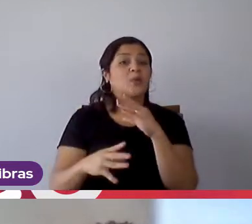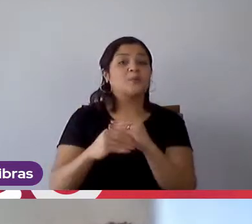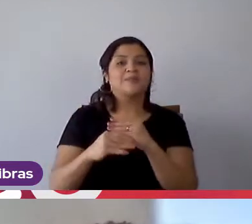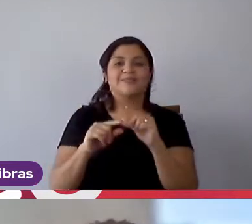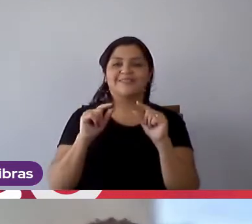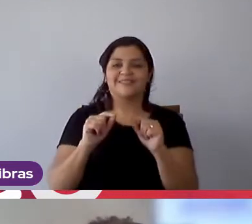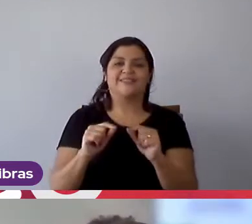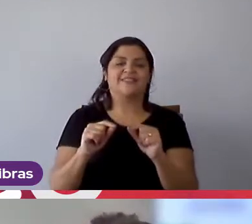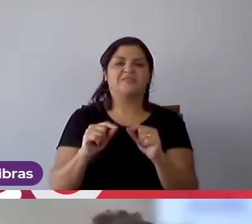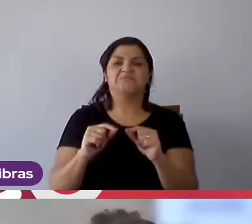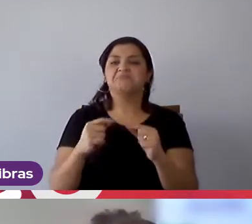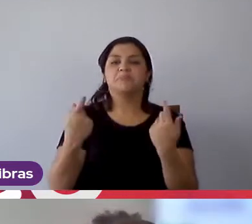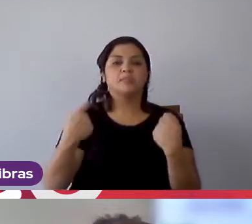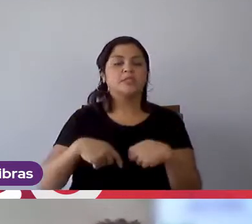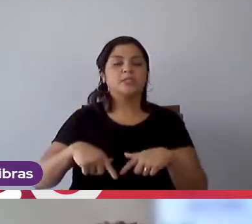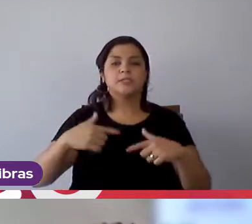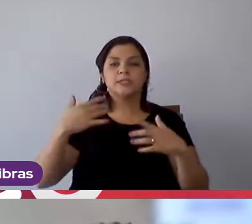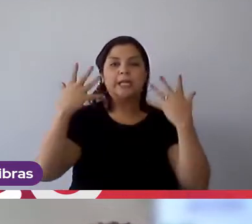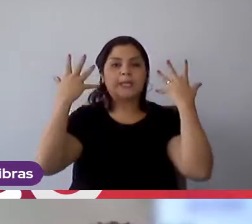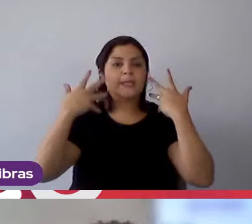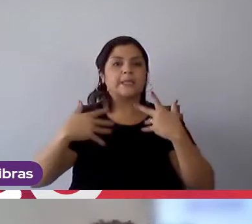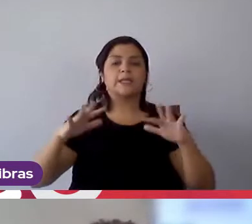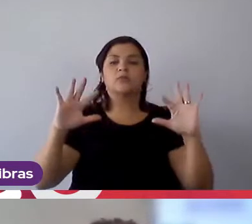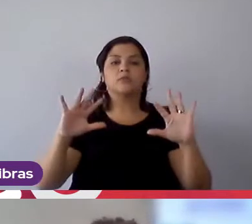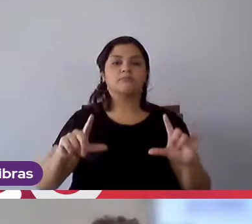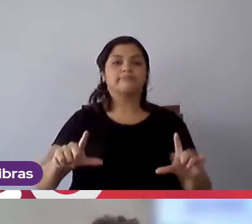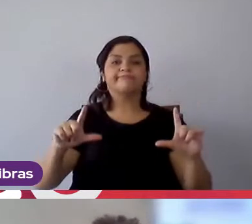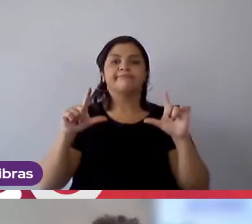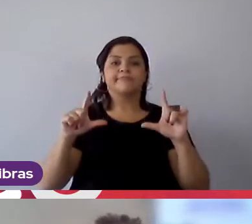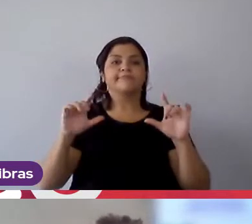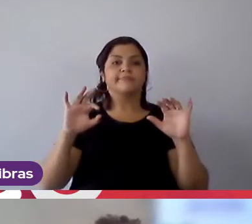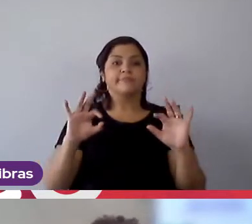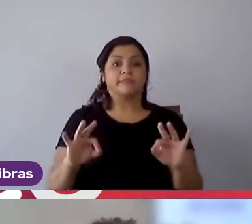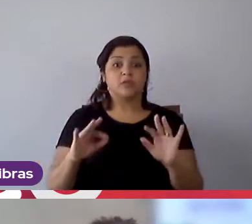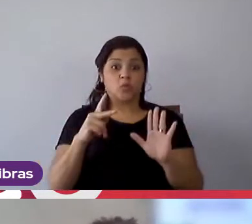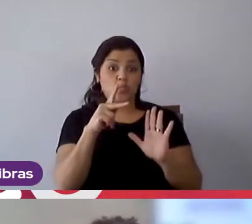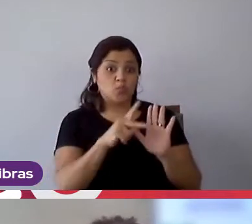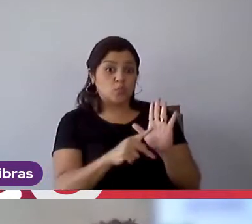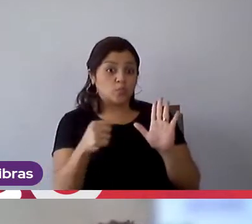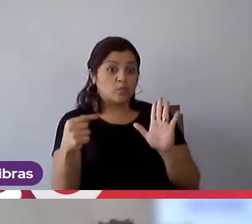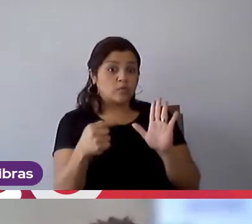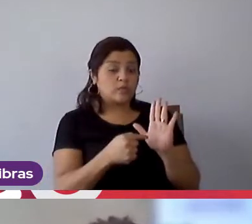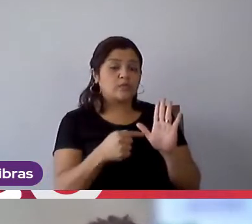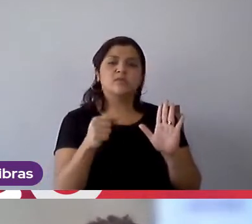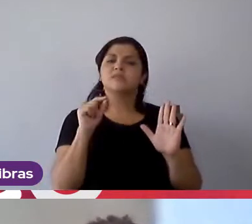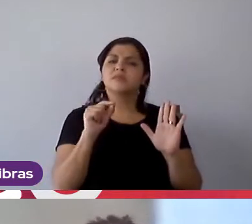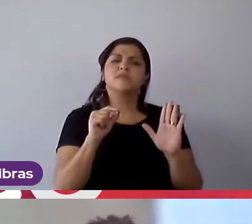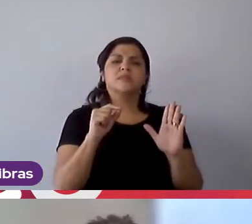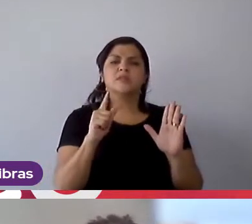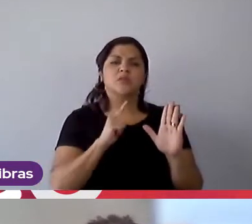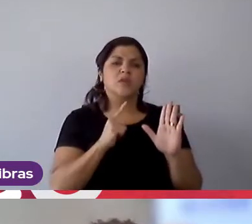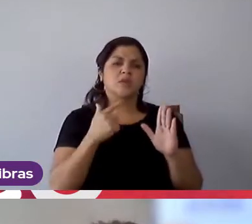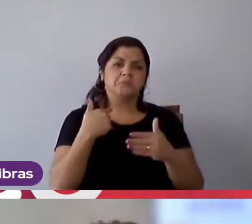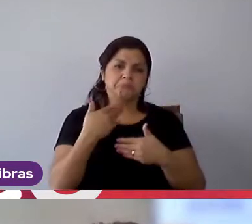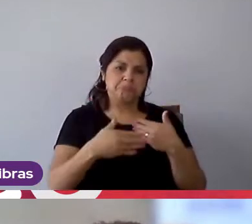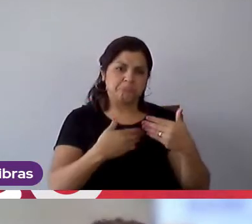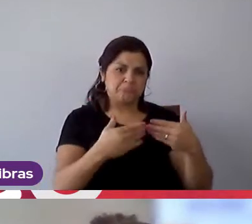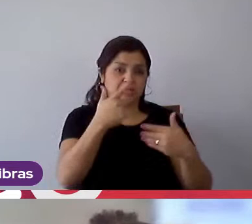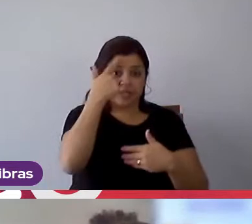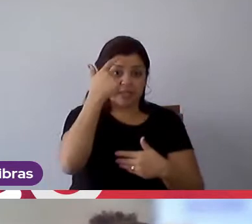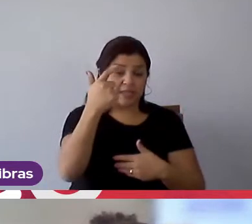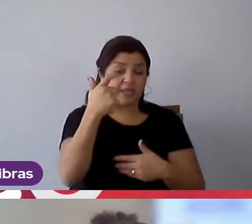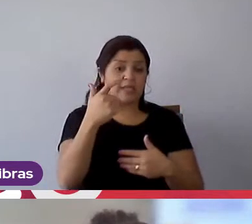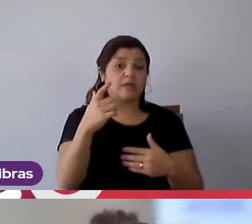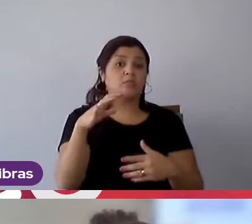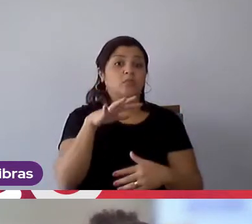é seja autêntico, o case, ele existe ali para você elaborar uma ideia para